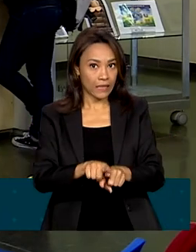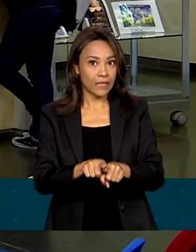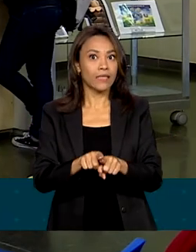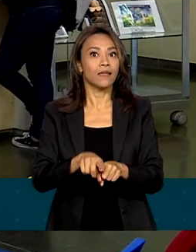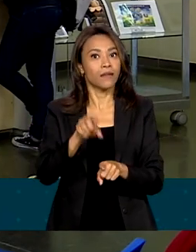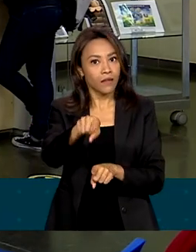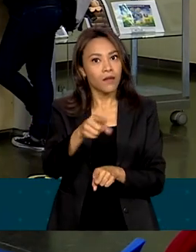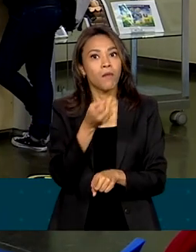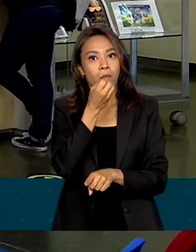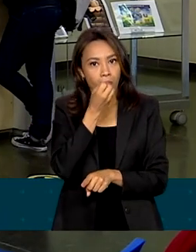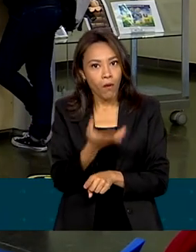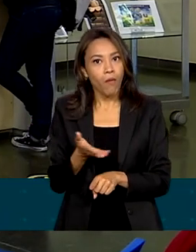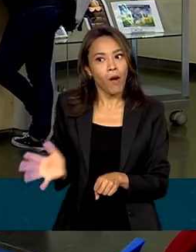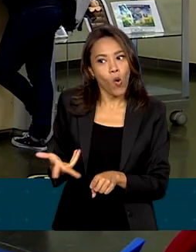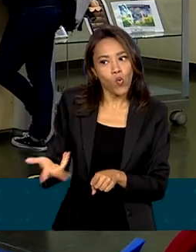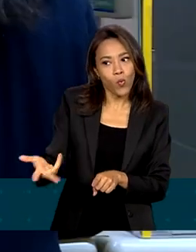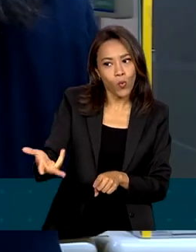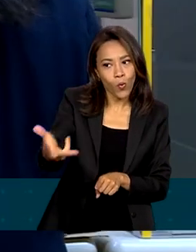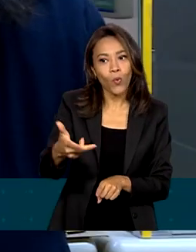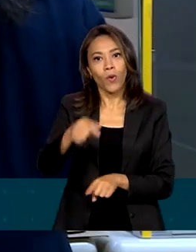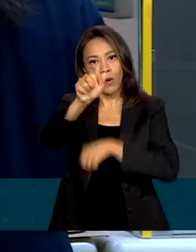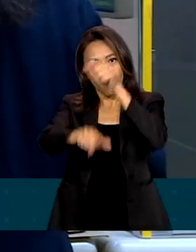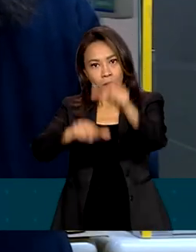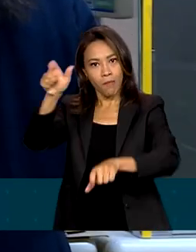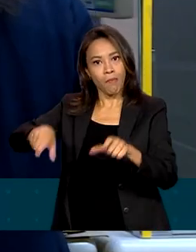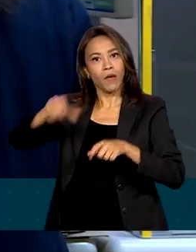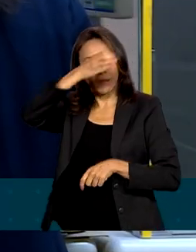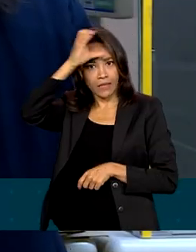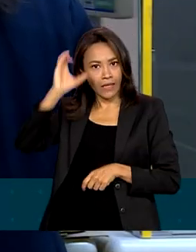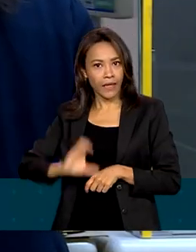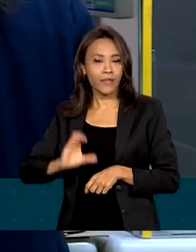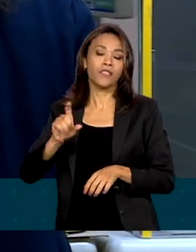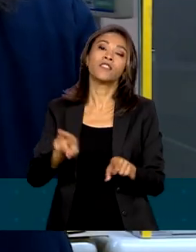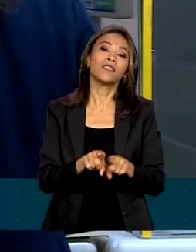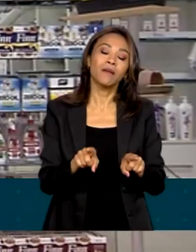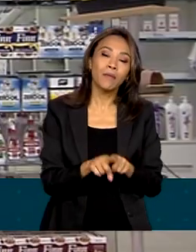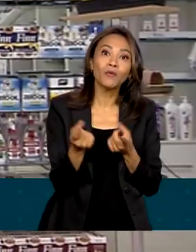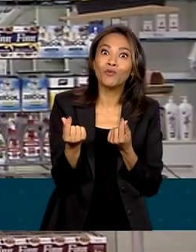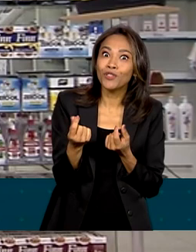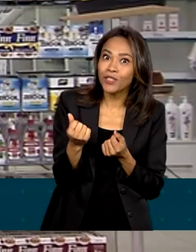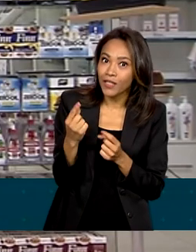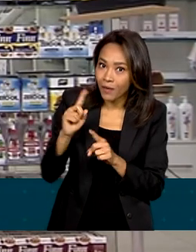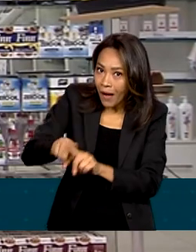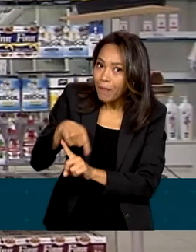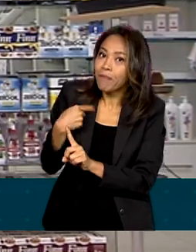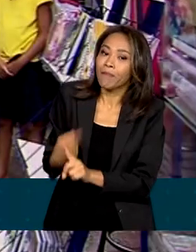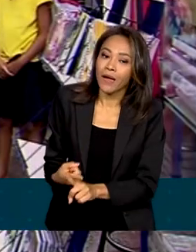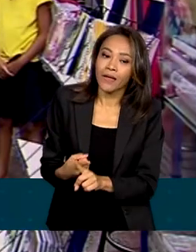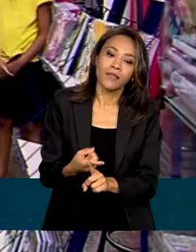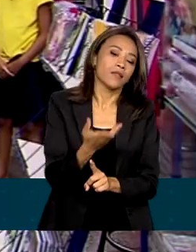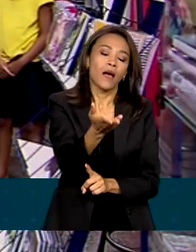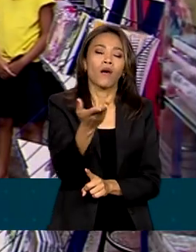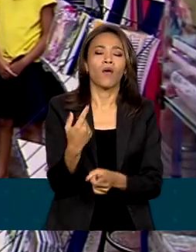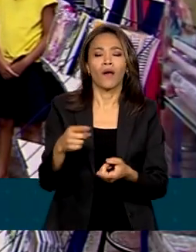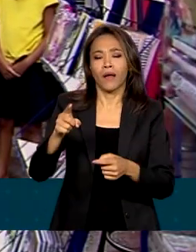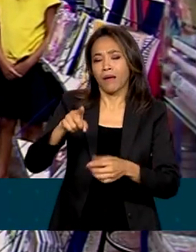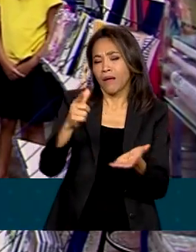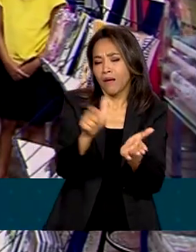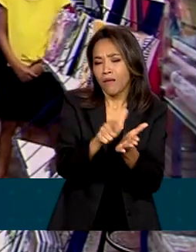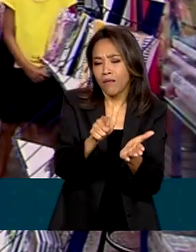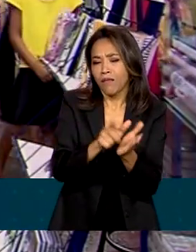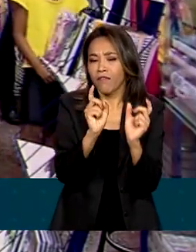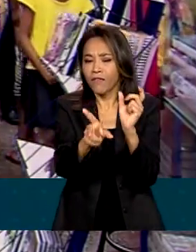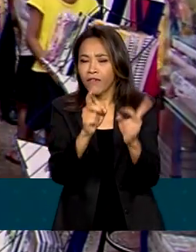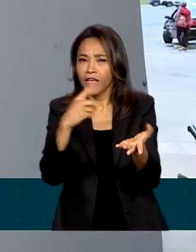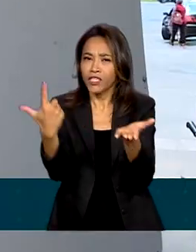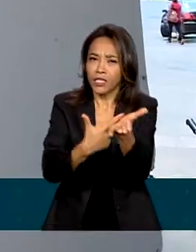render agilidade para os clientes e renda extra para os negócios. Agora, farmácias, papelarias e lojas de